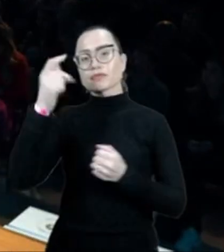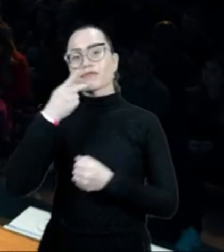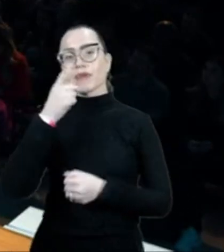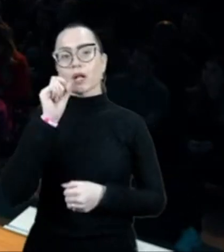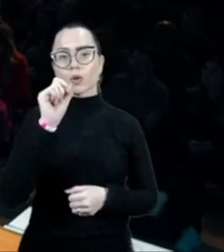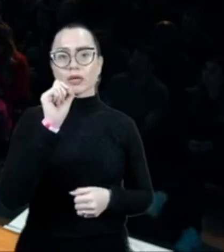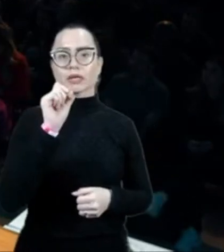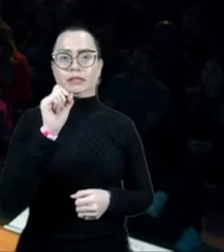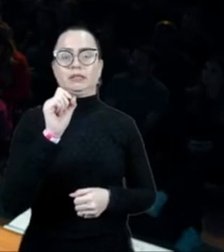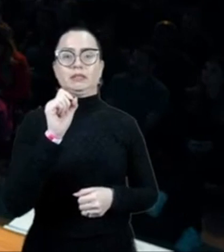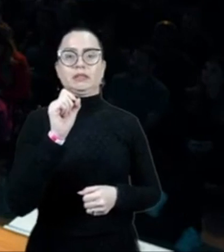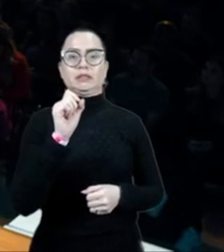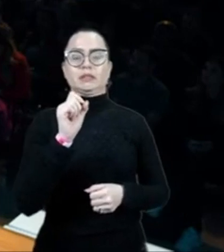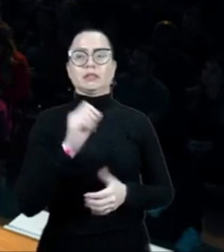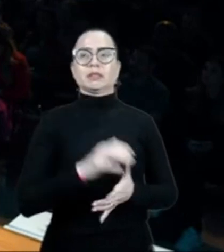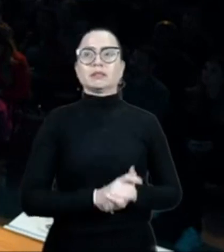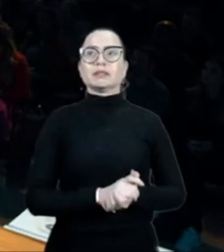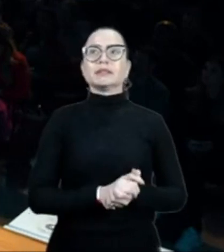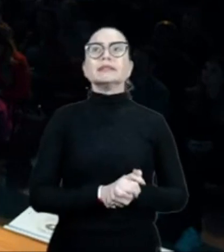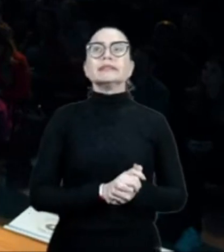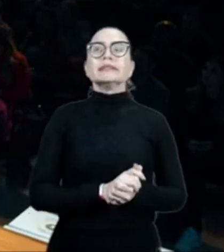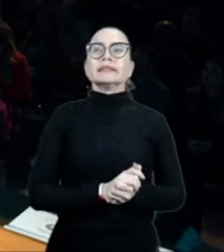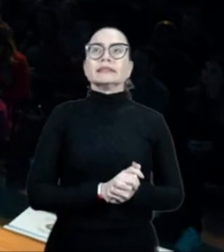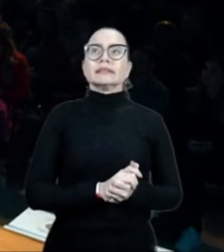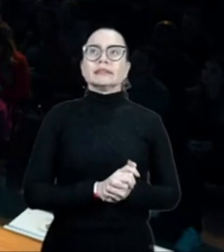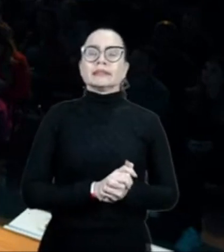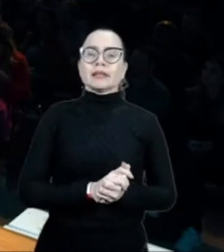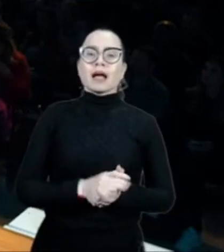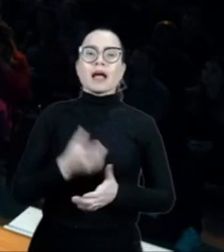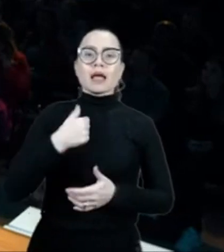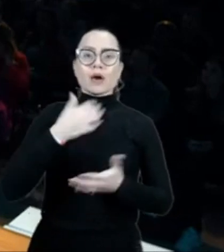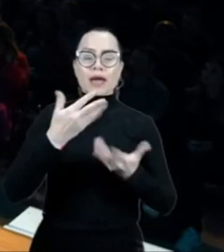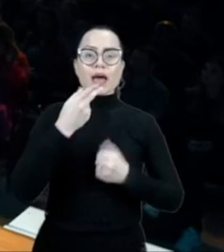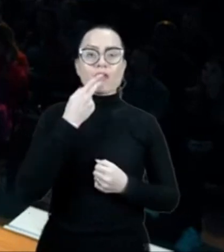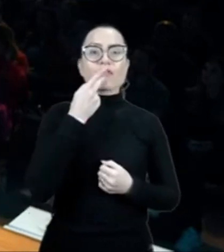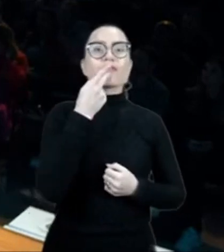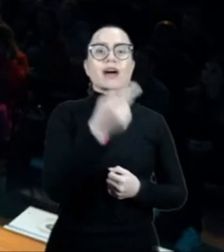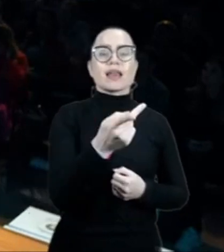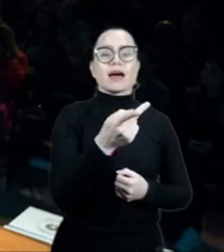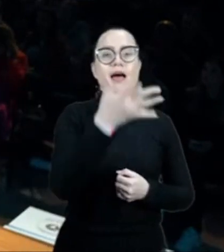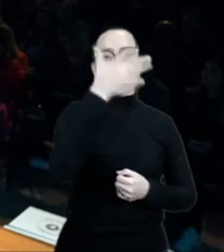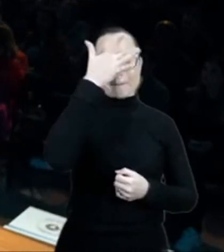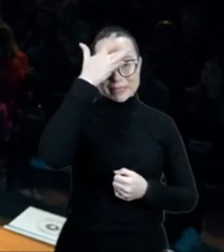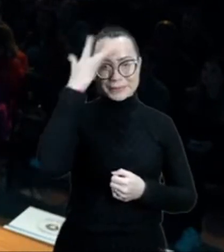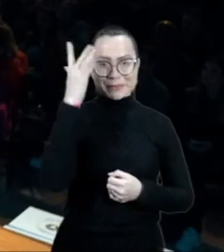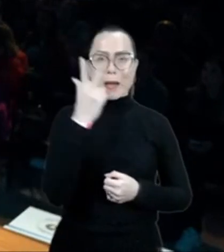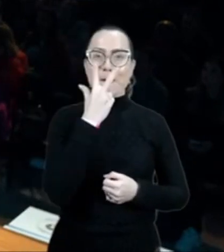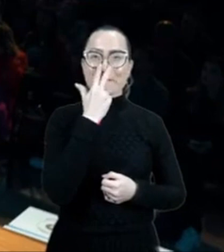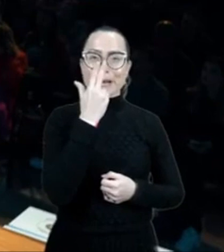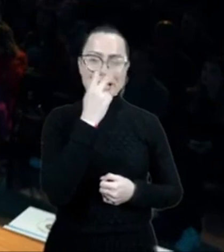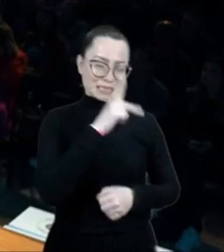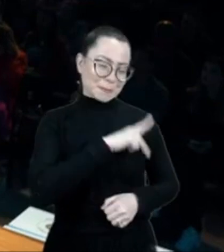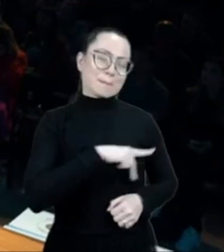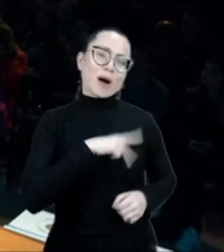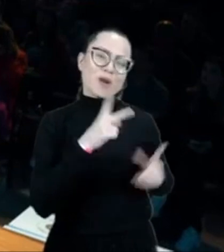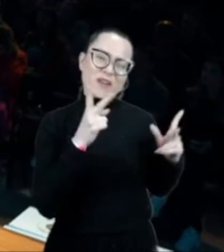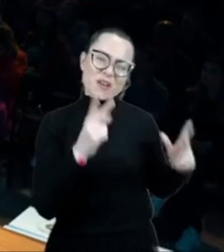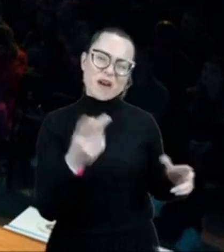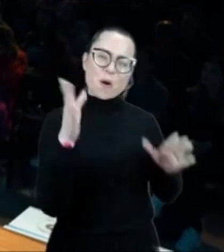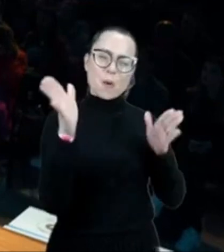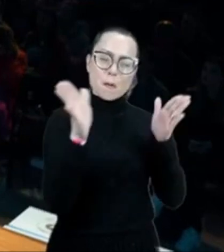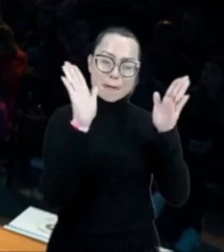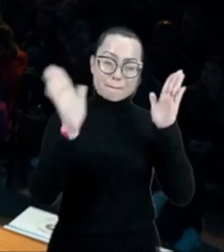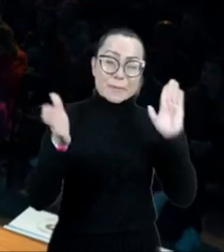me dirigir, talvez eu vou falar não com todos, mas dirigir com aqueles que estão na Macedônia, que estão passando dias difíceis,